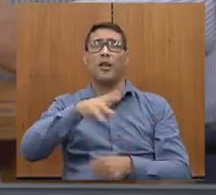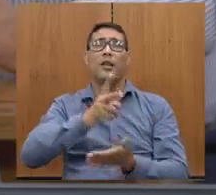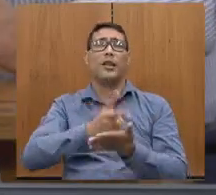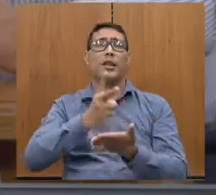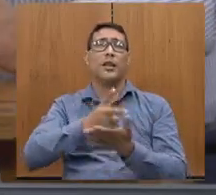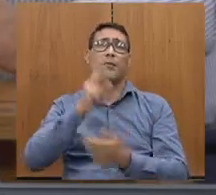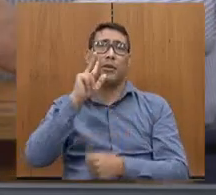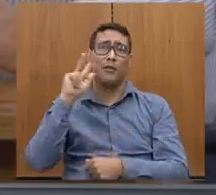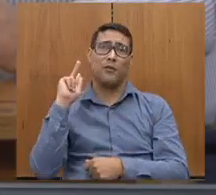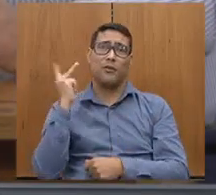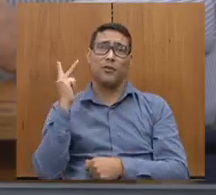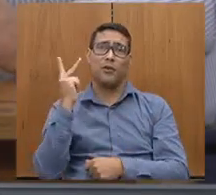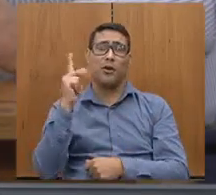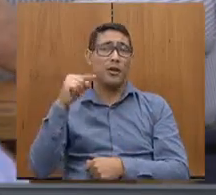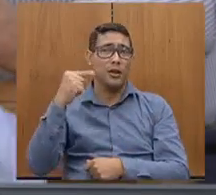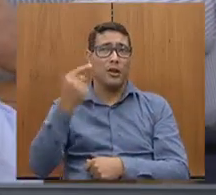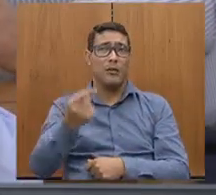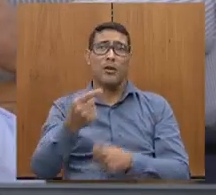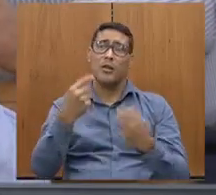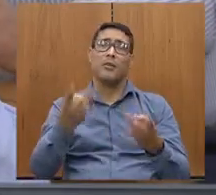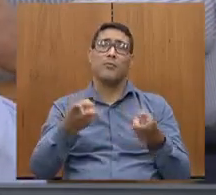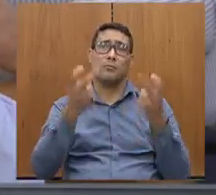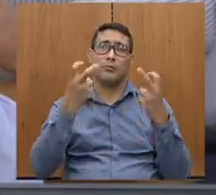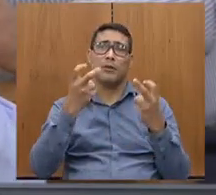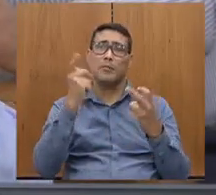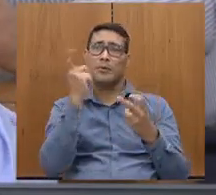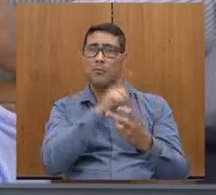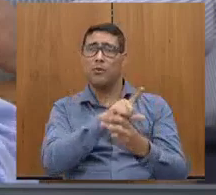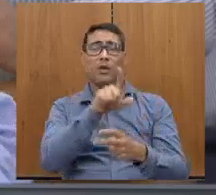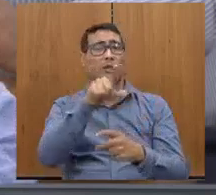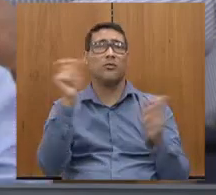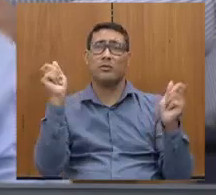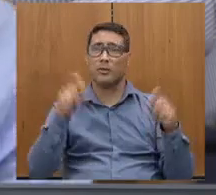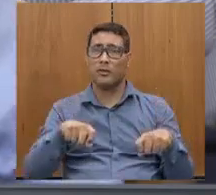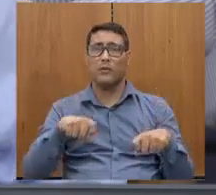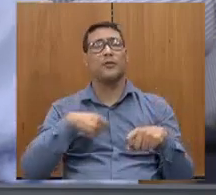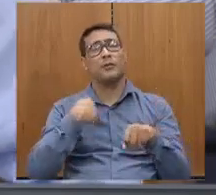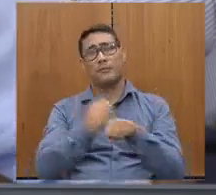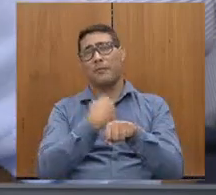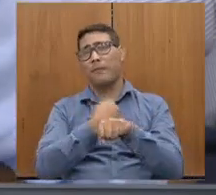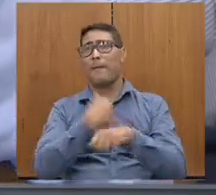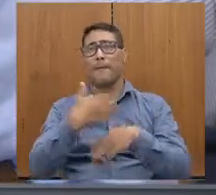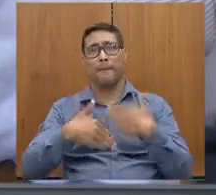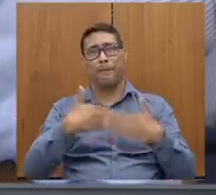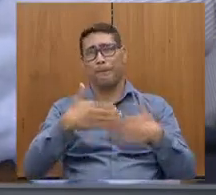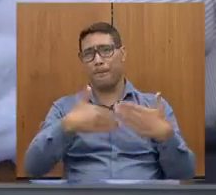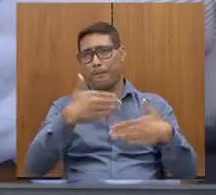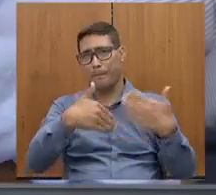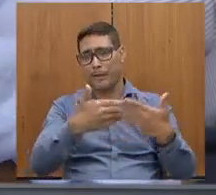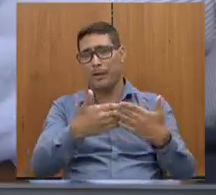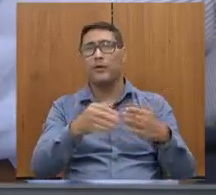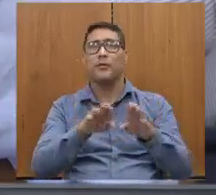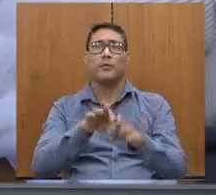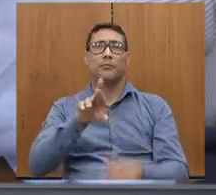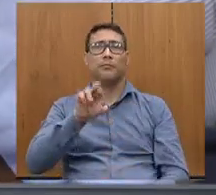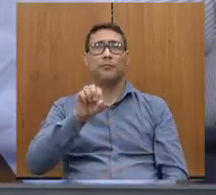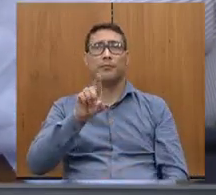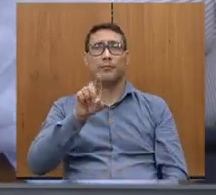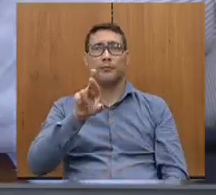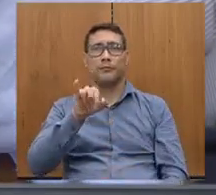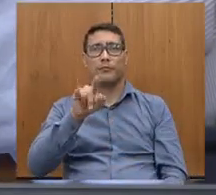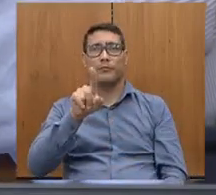depois a foi ver que ele não tinha capacidade de tocar a obra. Isso é uma mudança que também o Rodrigo está implementando no DR,